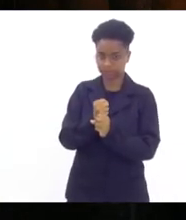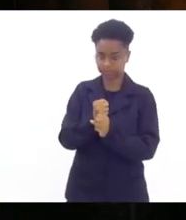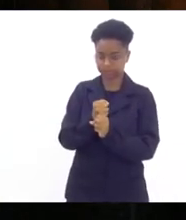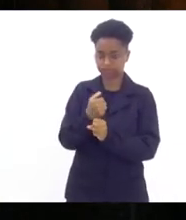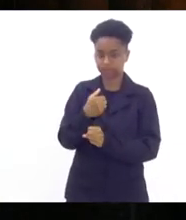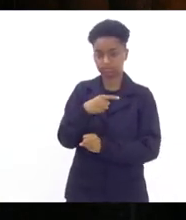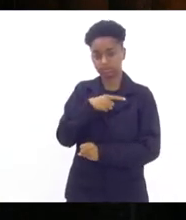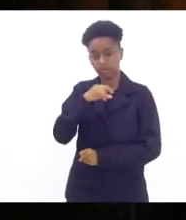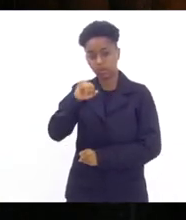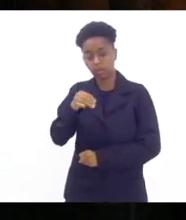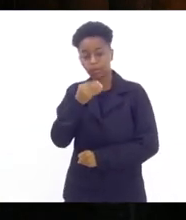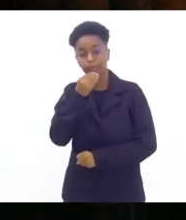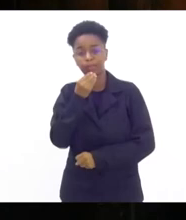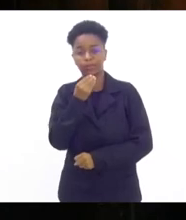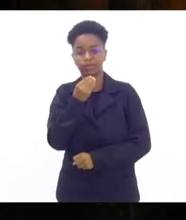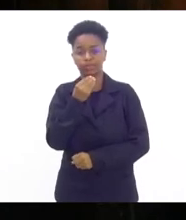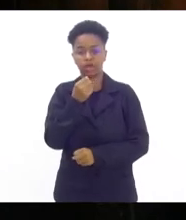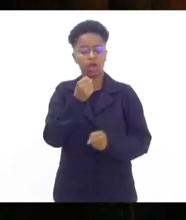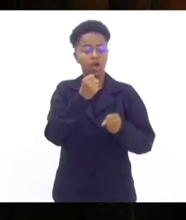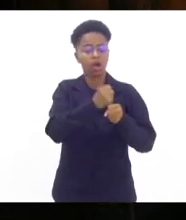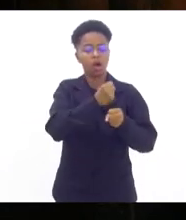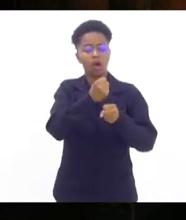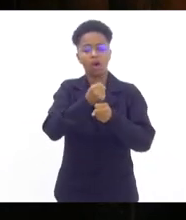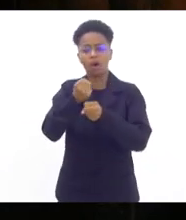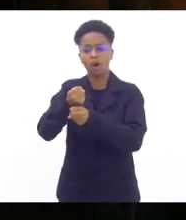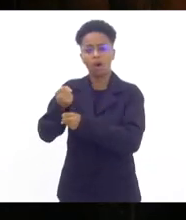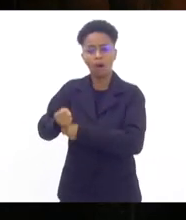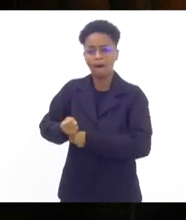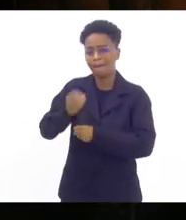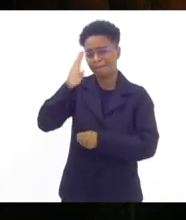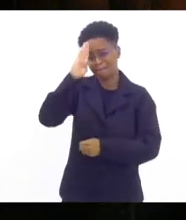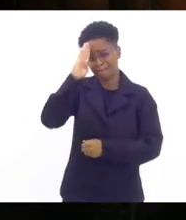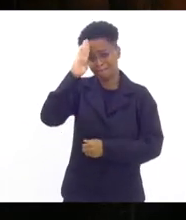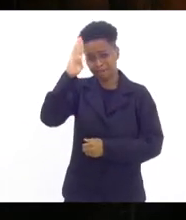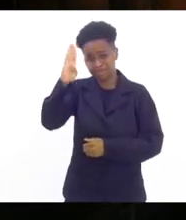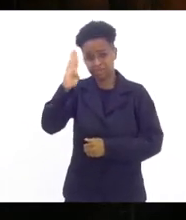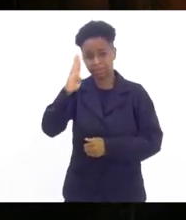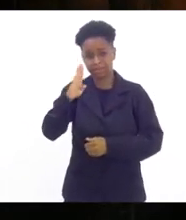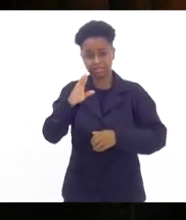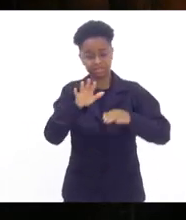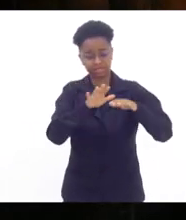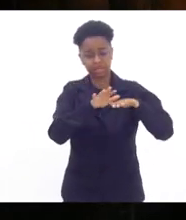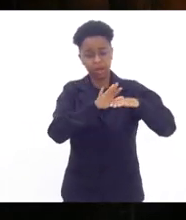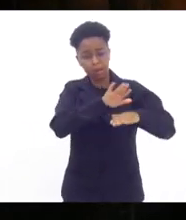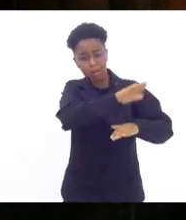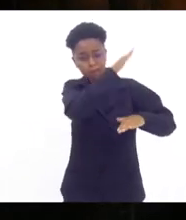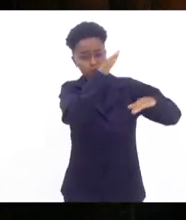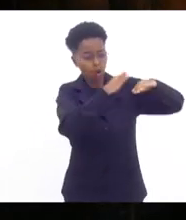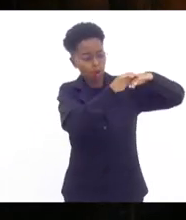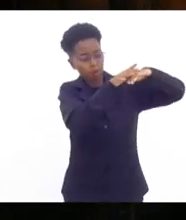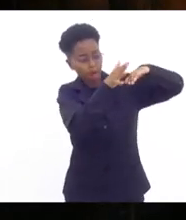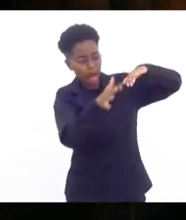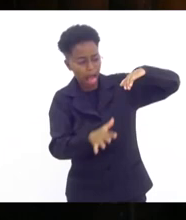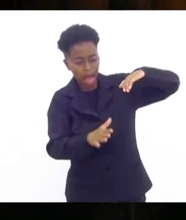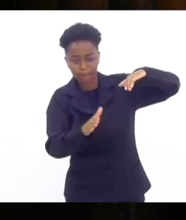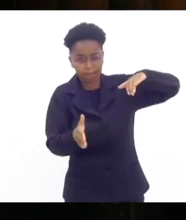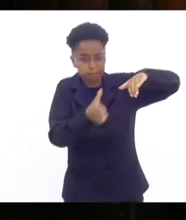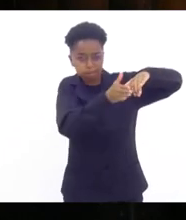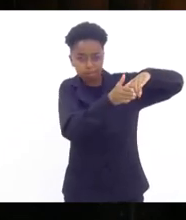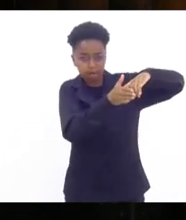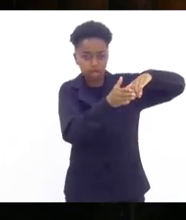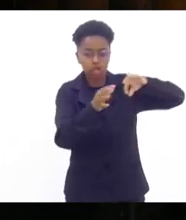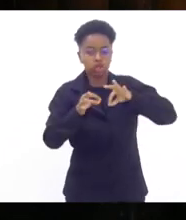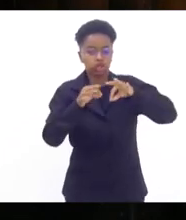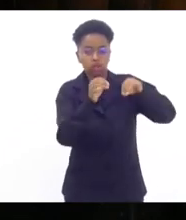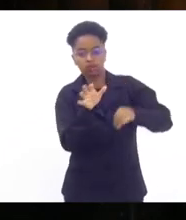oportunidade de fazer obras principalmente de contenção de encostas em todas as comunidades do